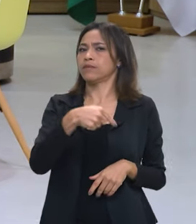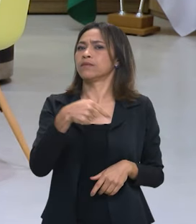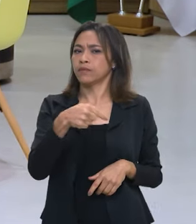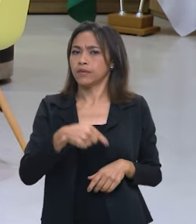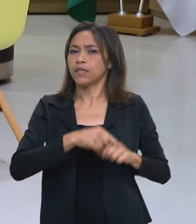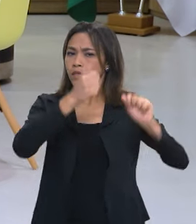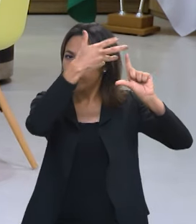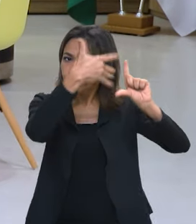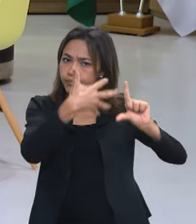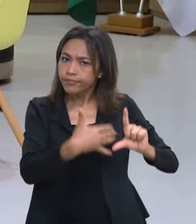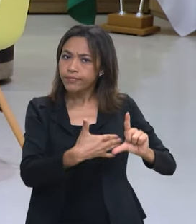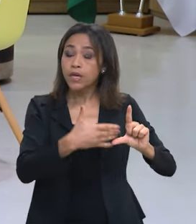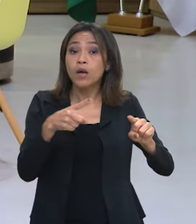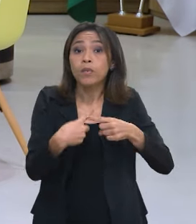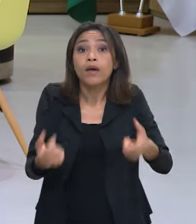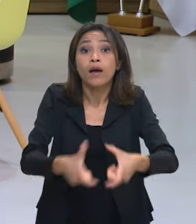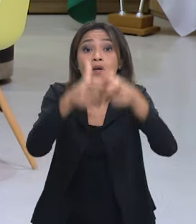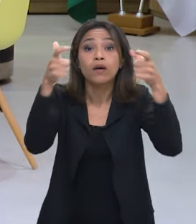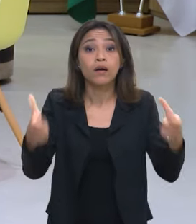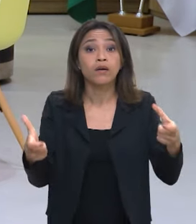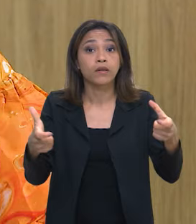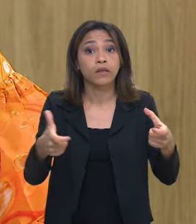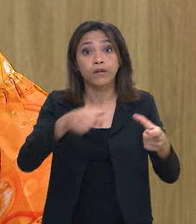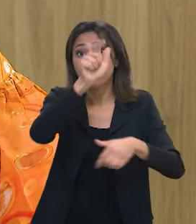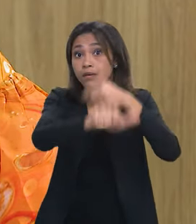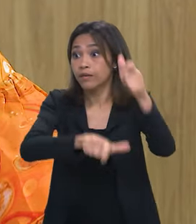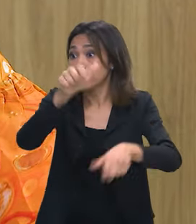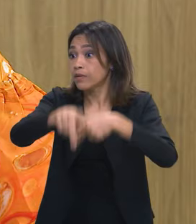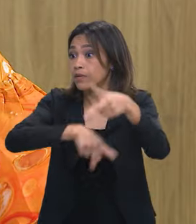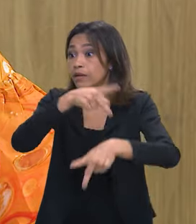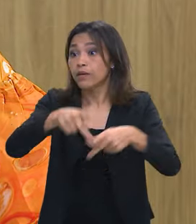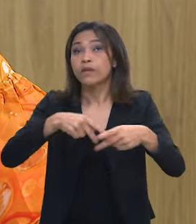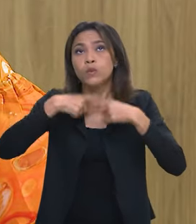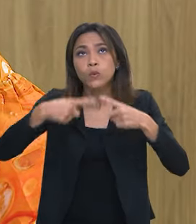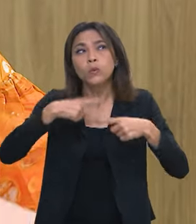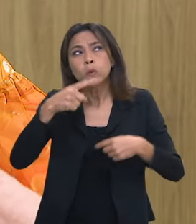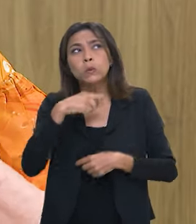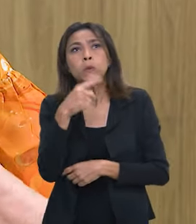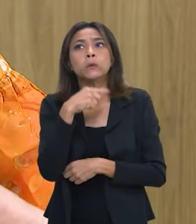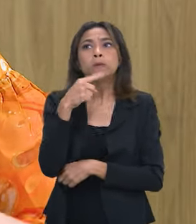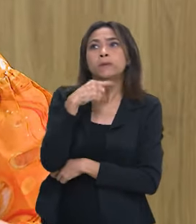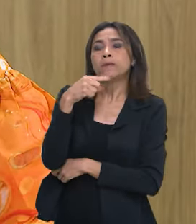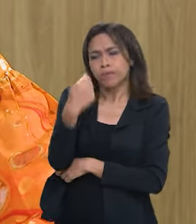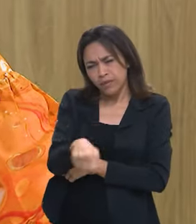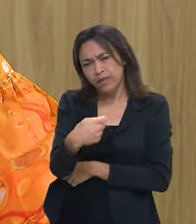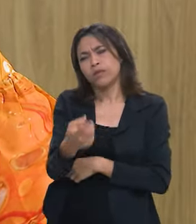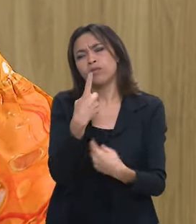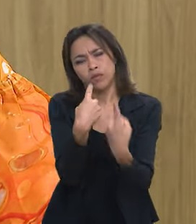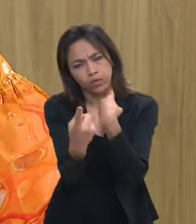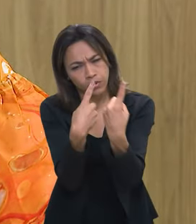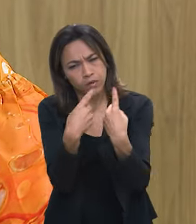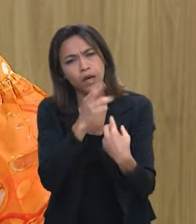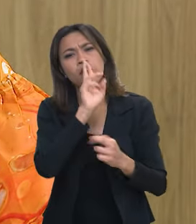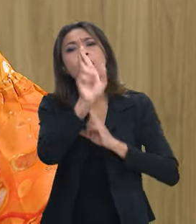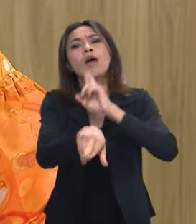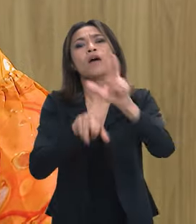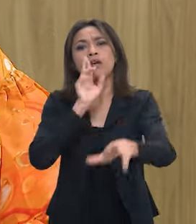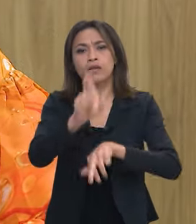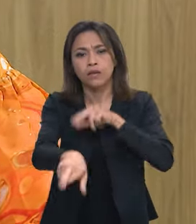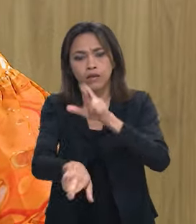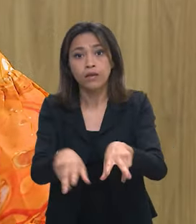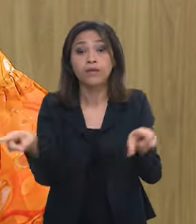porque grande parte da população tem dúvidas que nós precisamos dialogar e responder